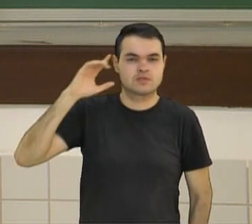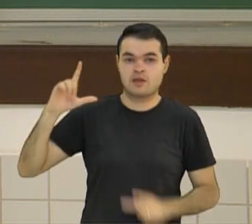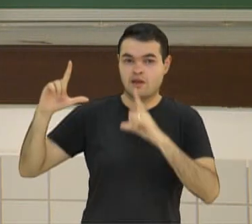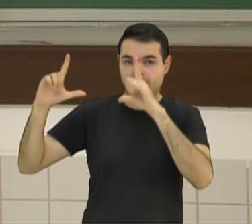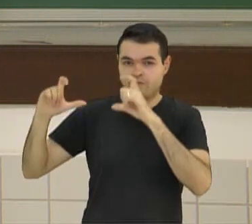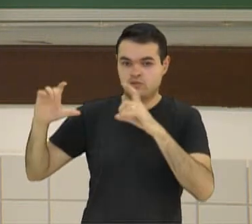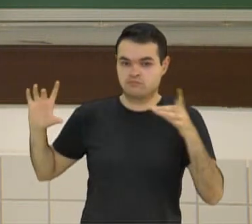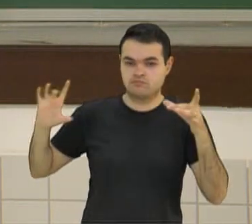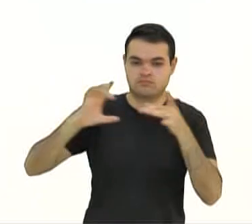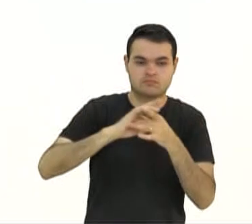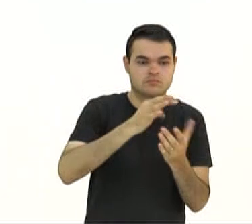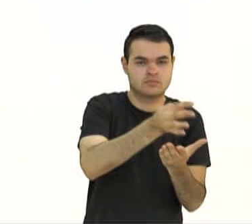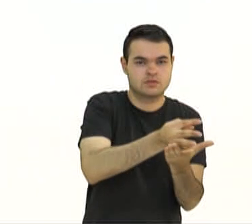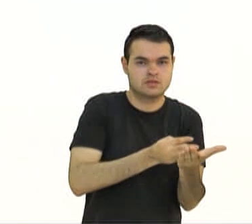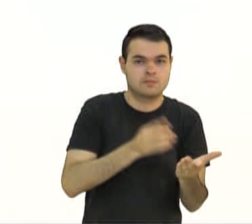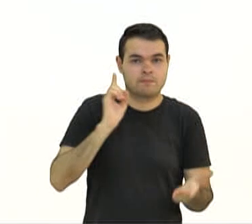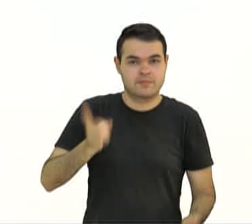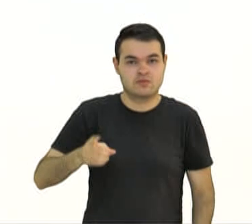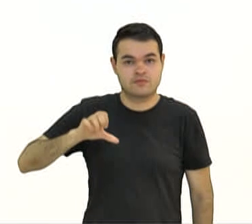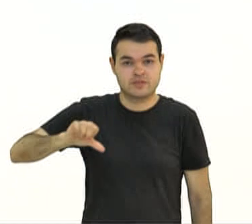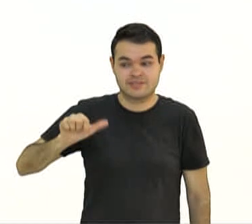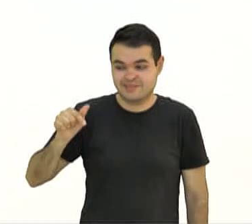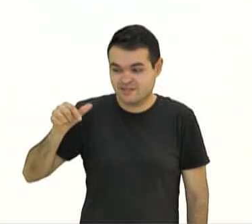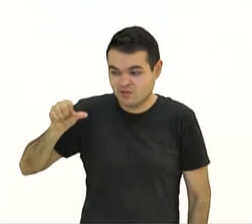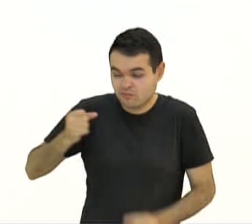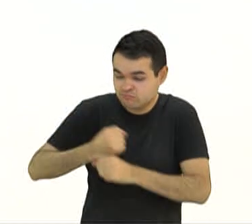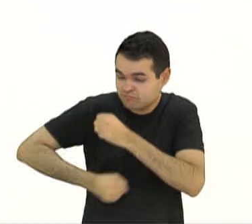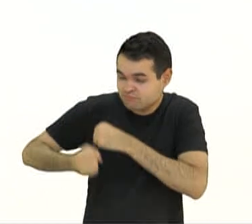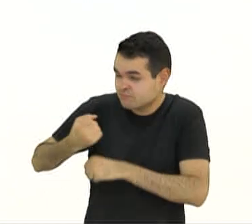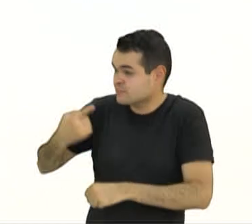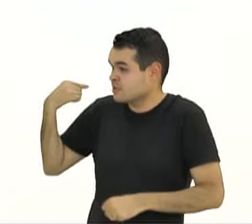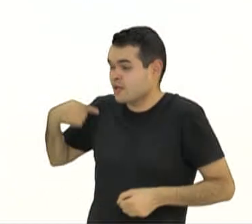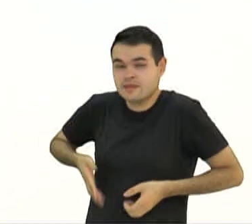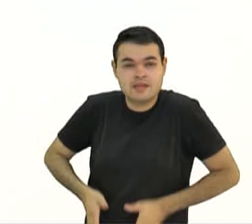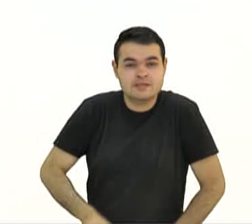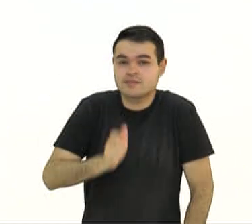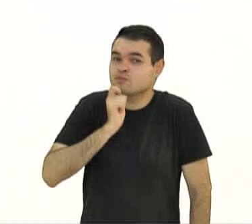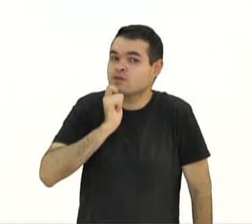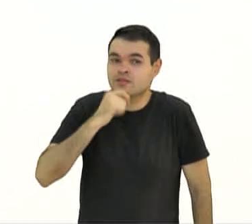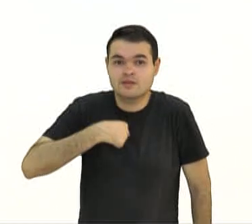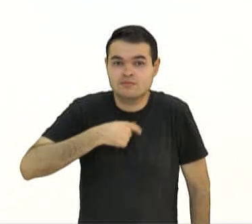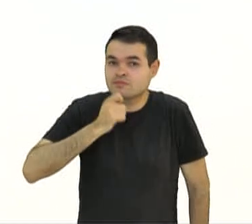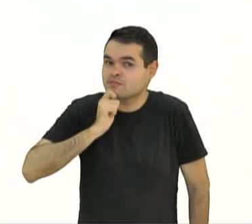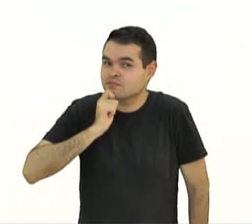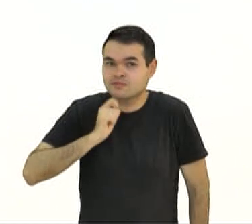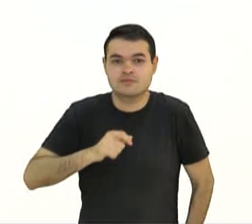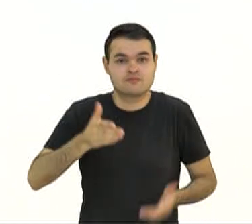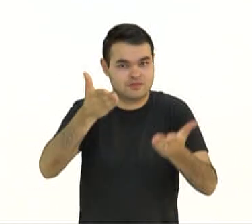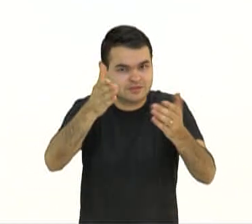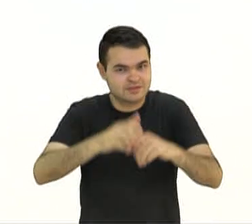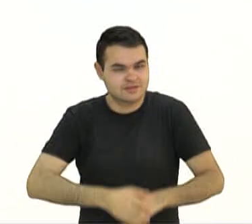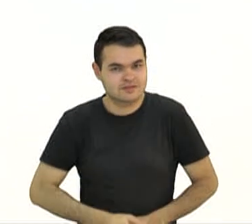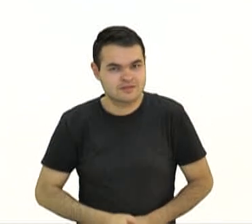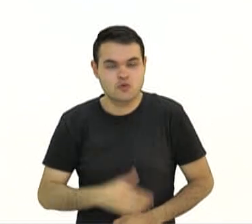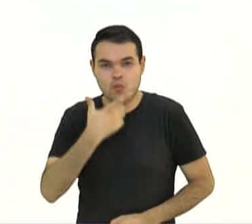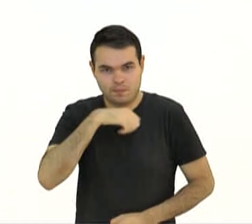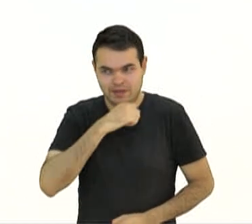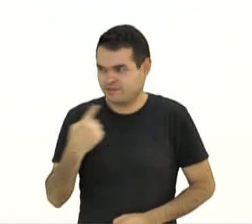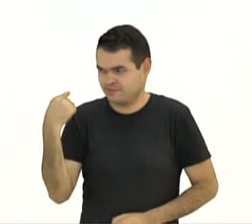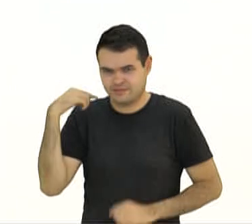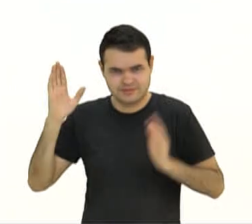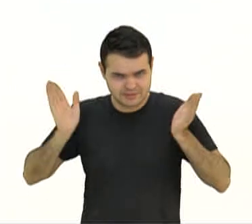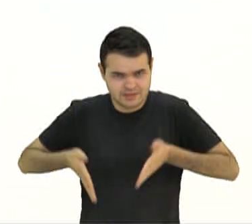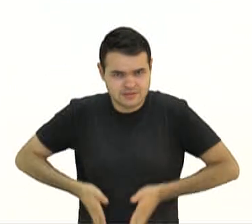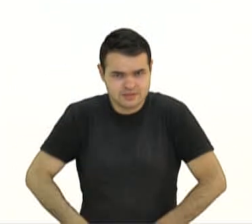reportagem de agosto de 1979. Nem eu era nascida ainda naquela época, quem dirá a vocês. E os seus pais já eram